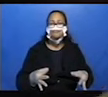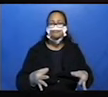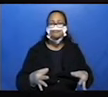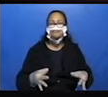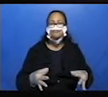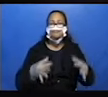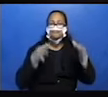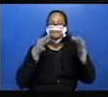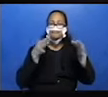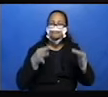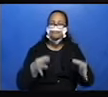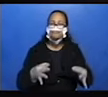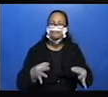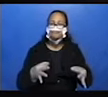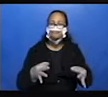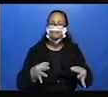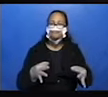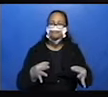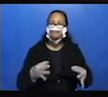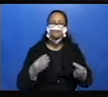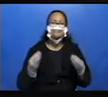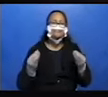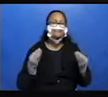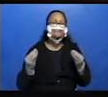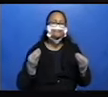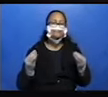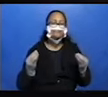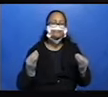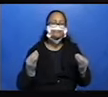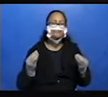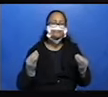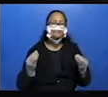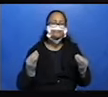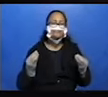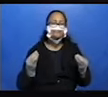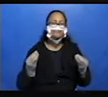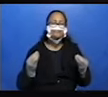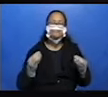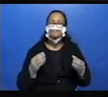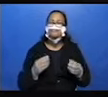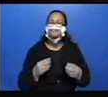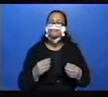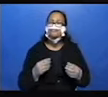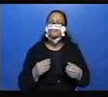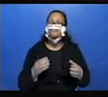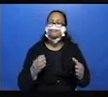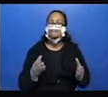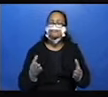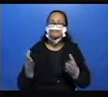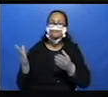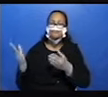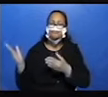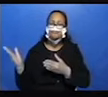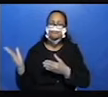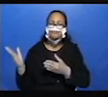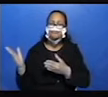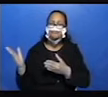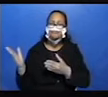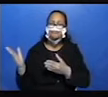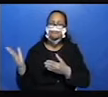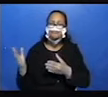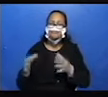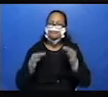Perfeitamente. Foi o modo como ela foi embalsamada. Então, perfeitamente.